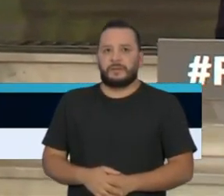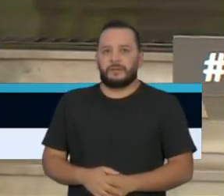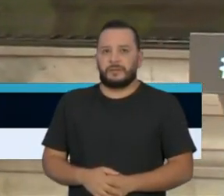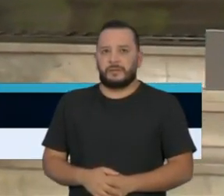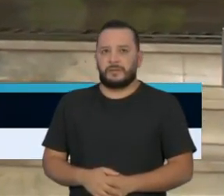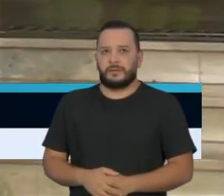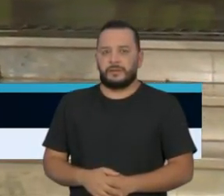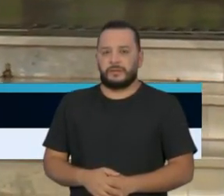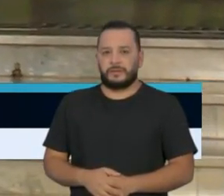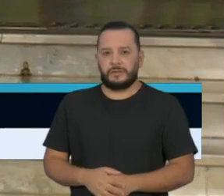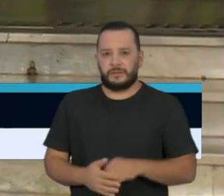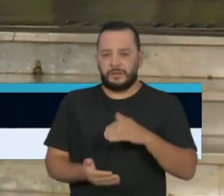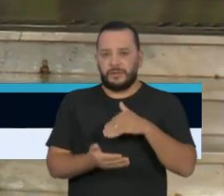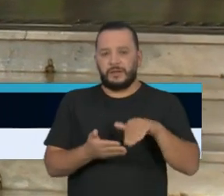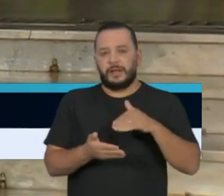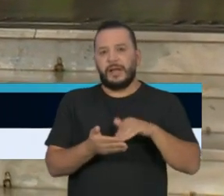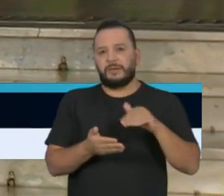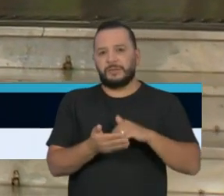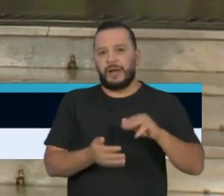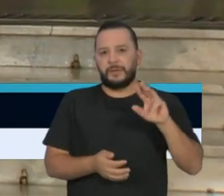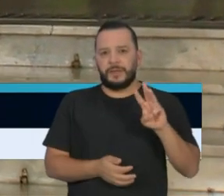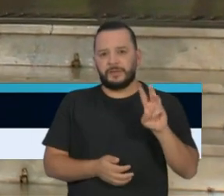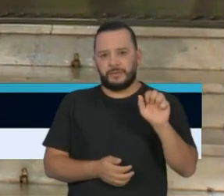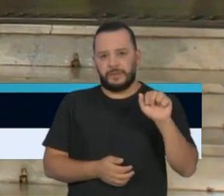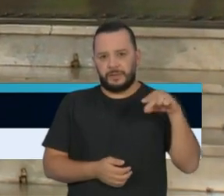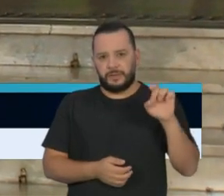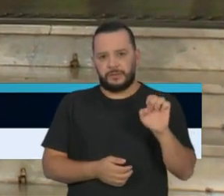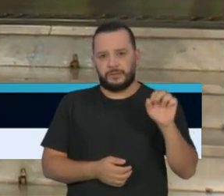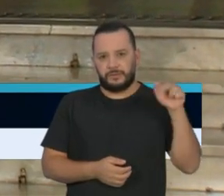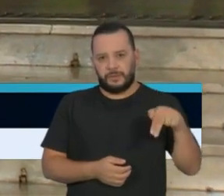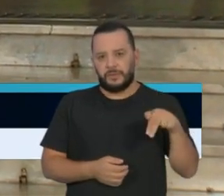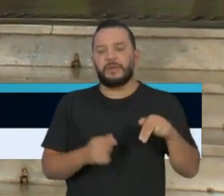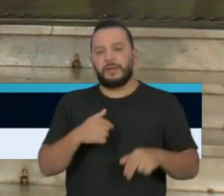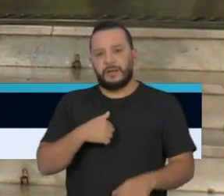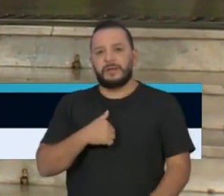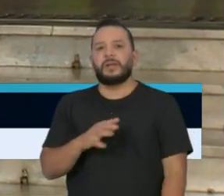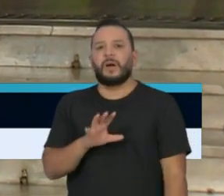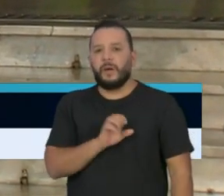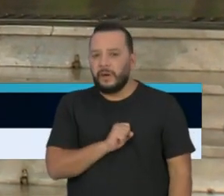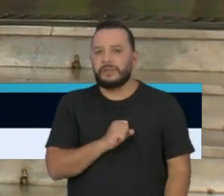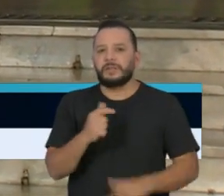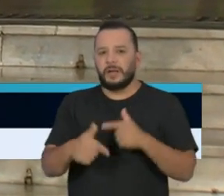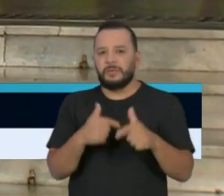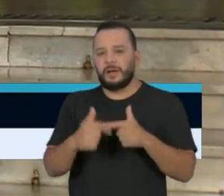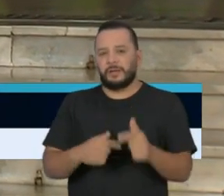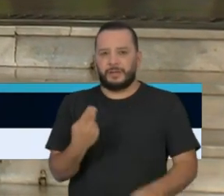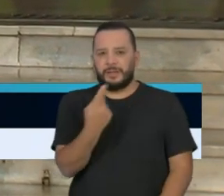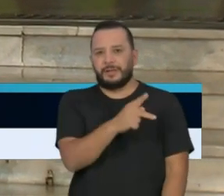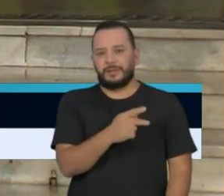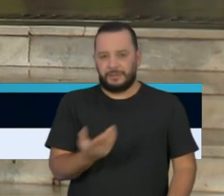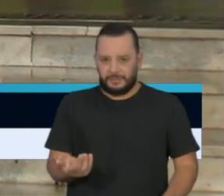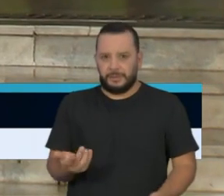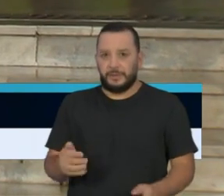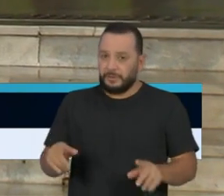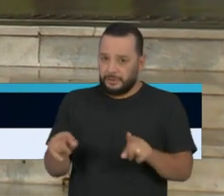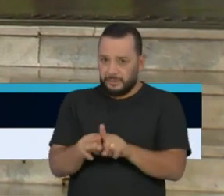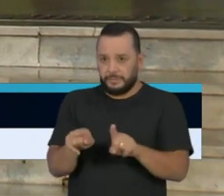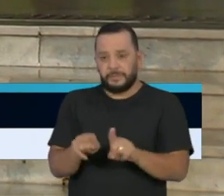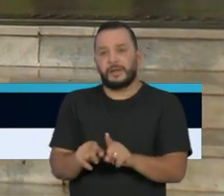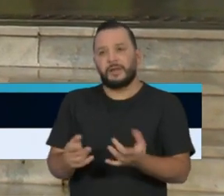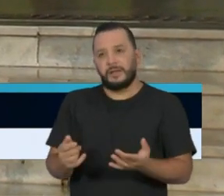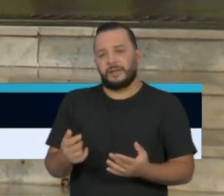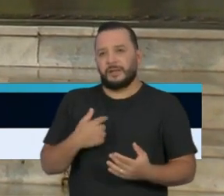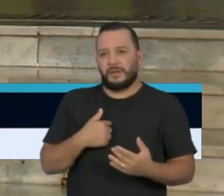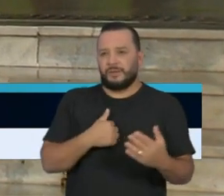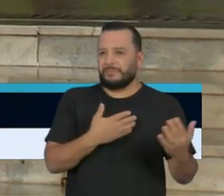O secretário Wanderson é um apaixonado por aquilo que ele faz. Nas diversas